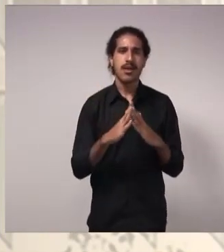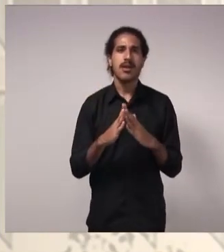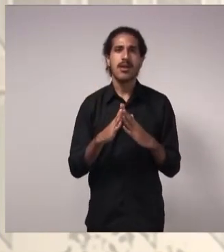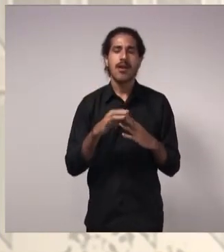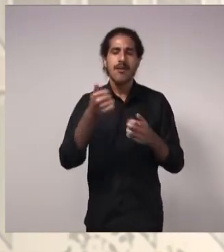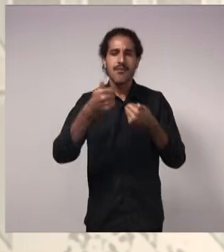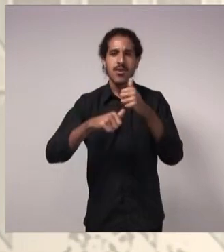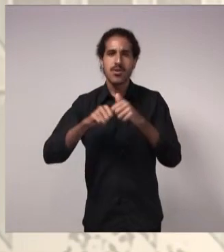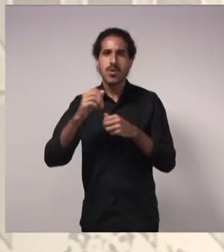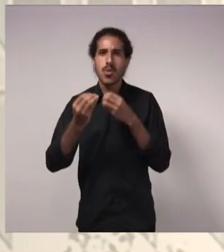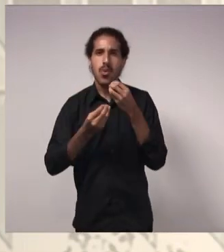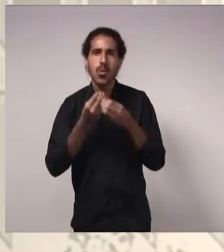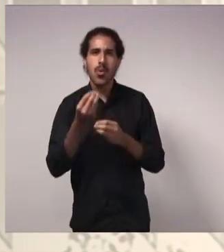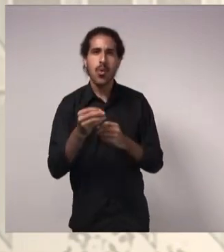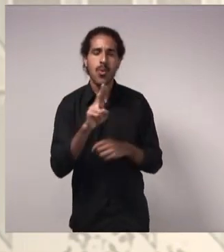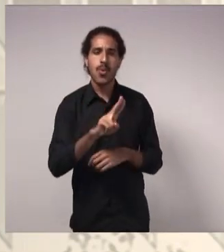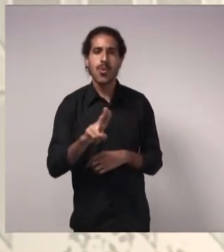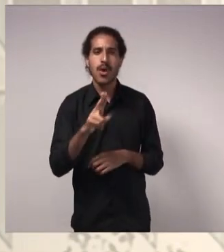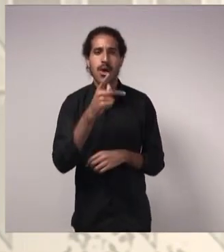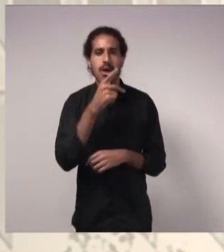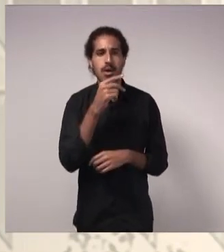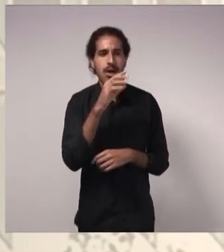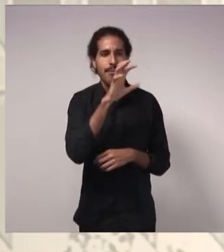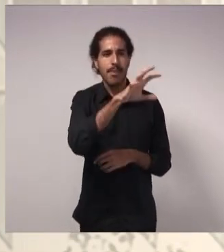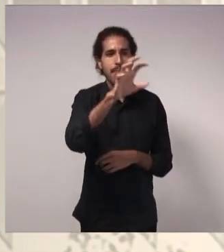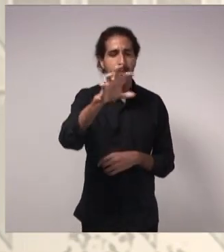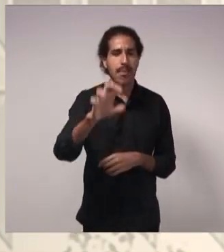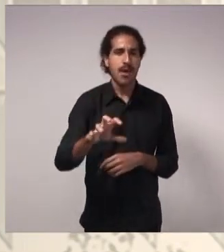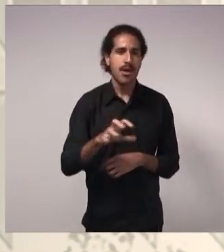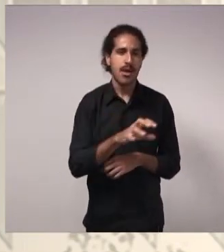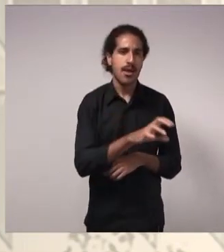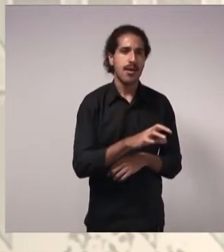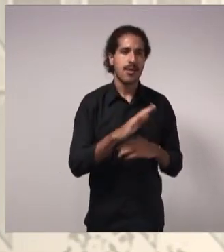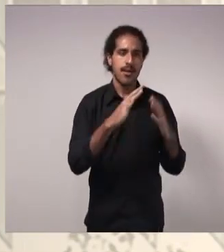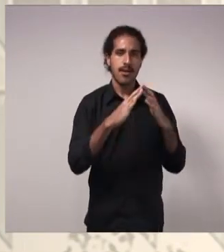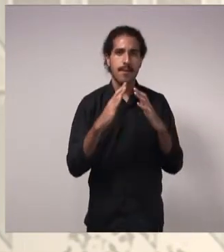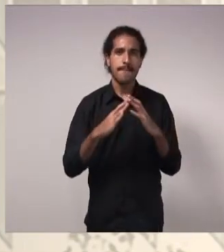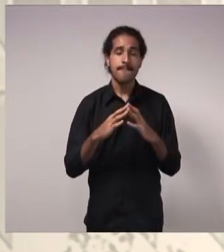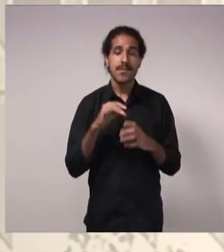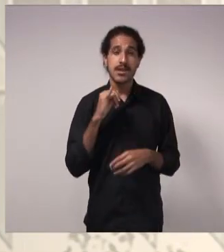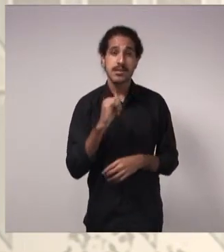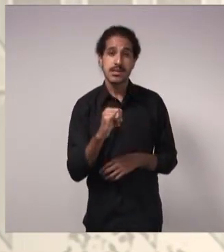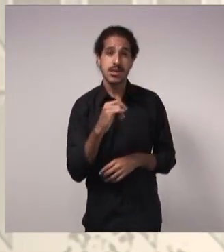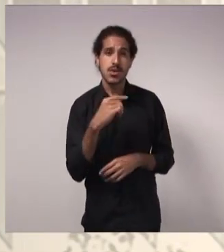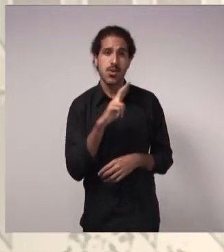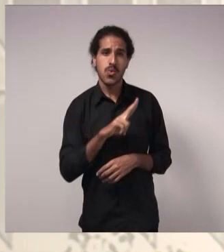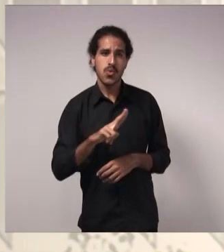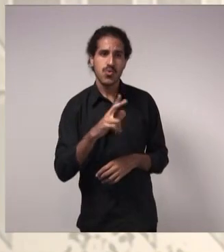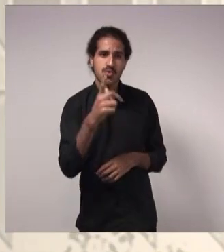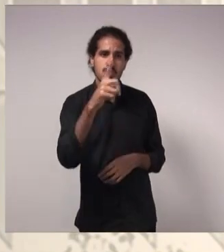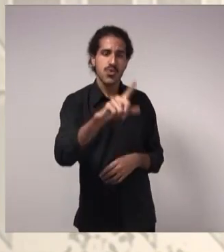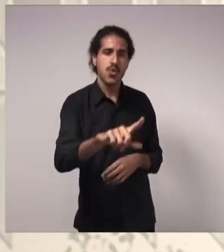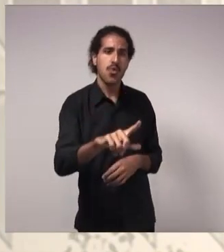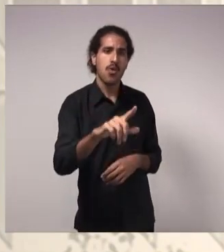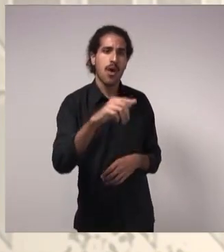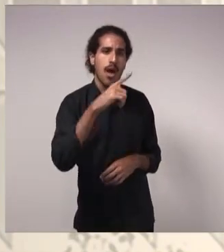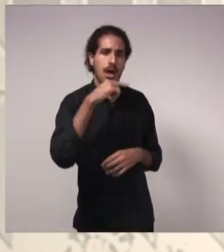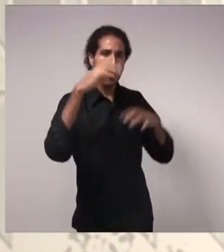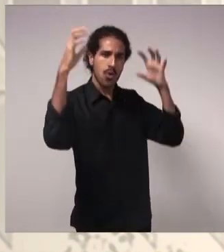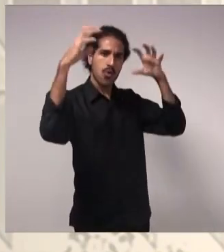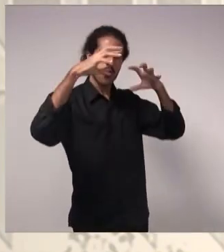em cada ponto de uso da residência. Se eu vou estar aproveitando a água da chuva para a descarga sanitária,